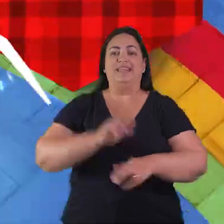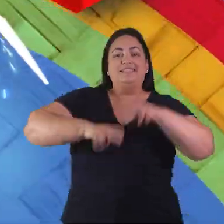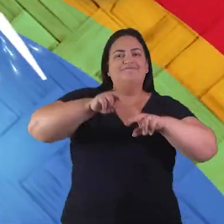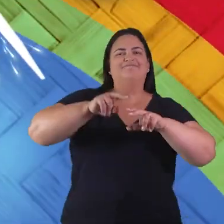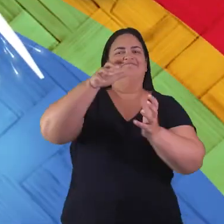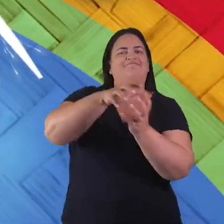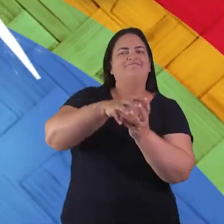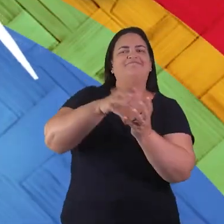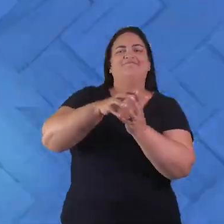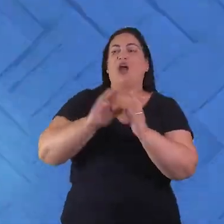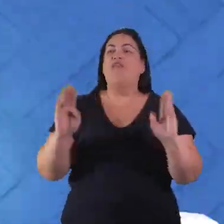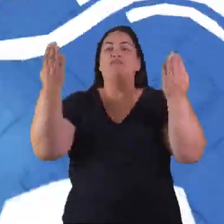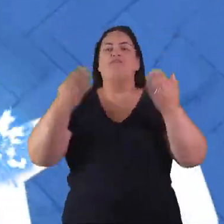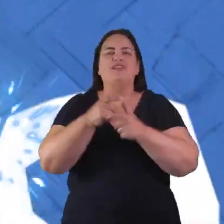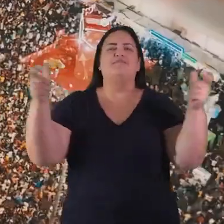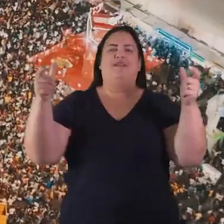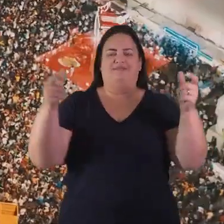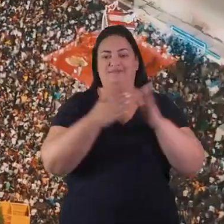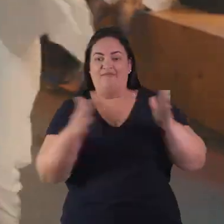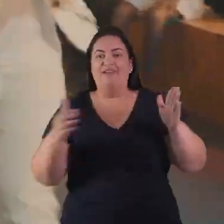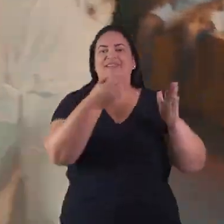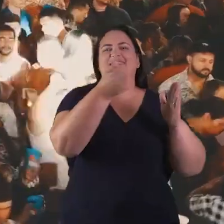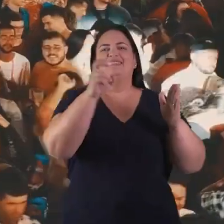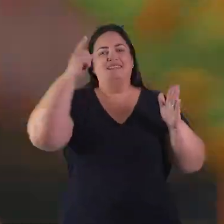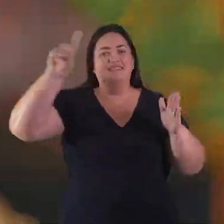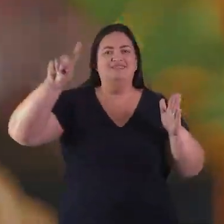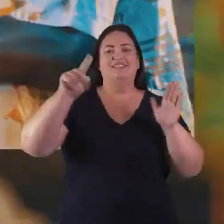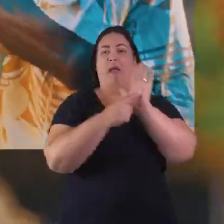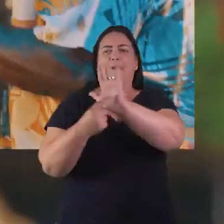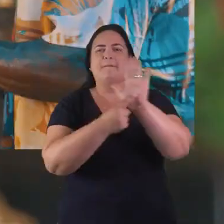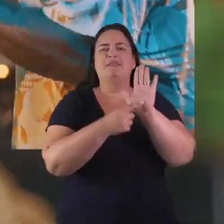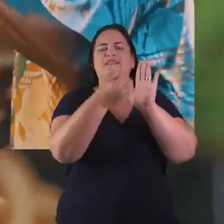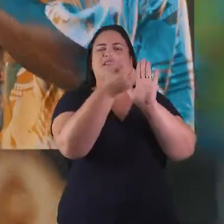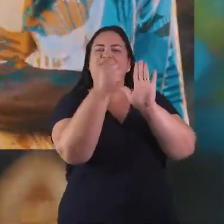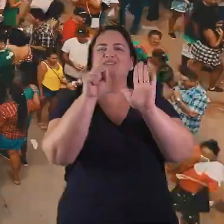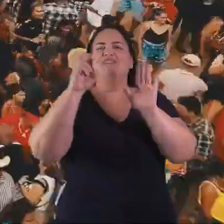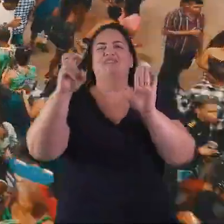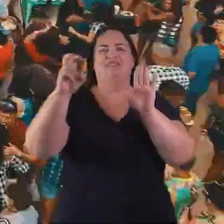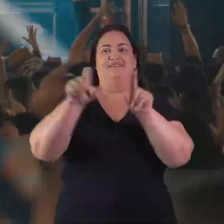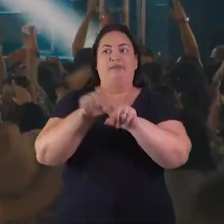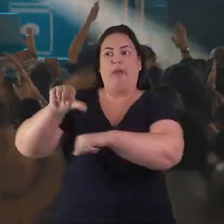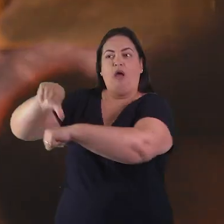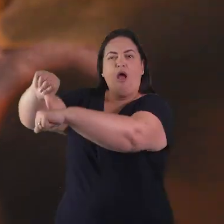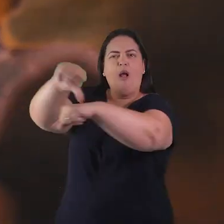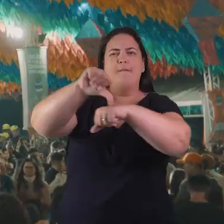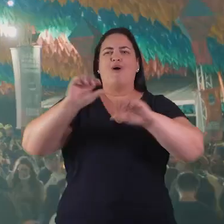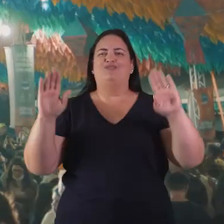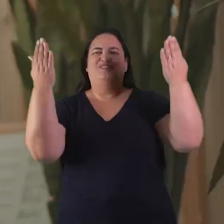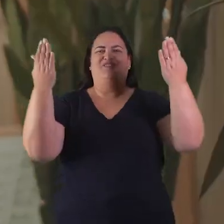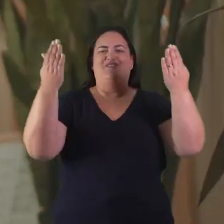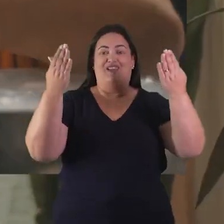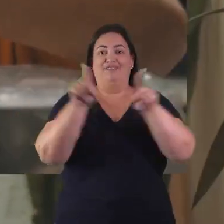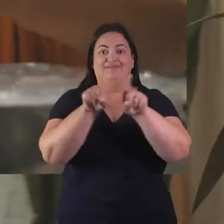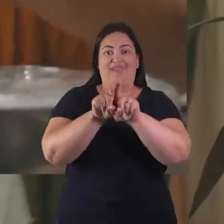O São João de Pernambuco é a maior festa! São 65 dias, com mais de 685 atrações e vários polos de animação. É